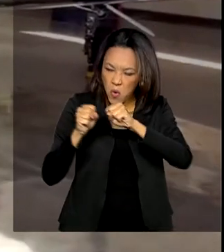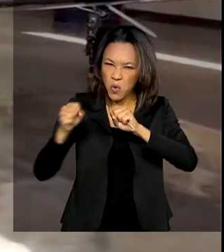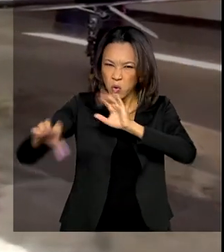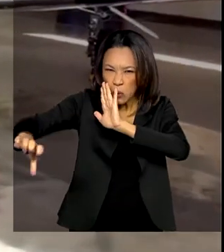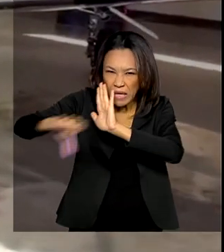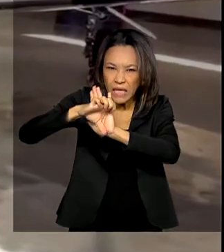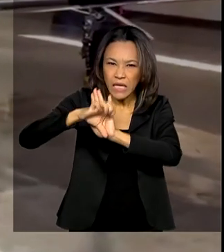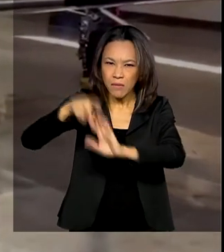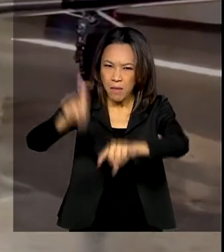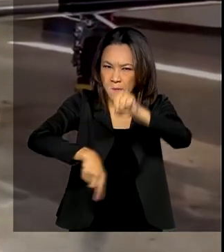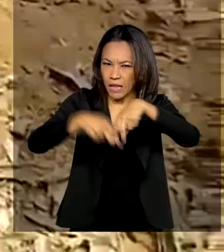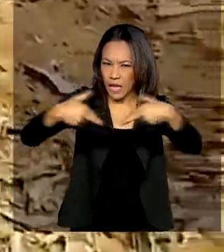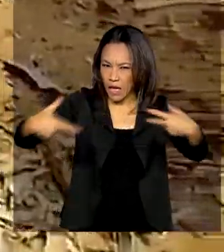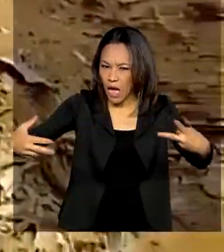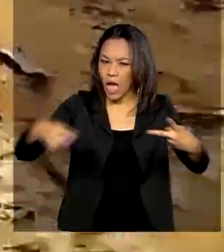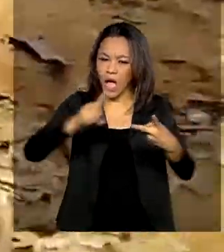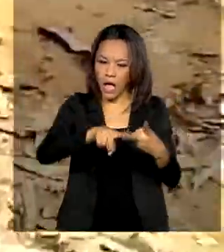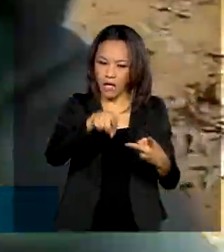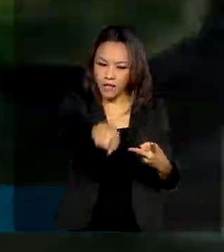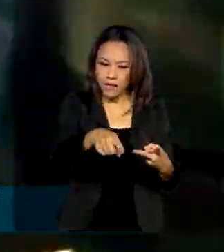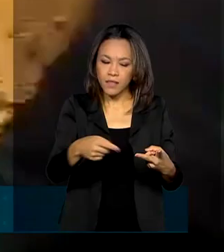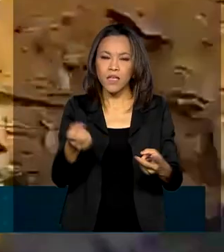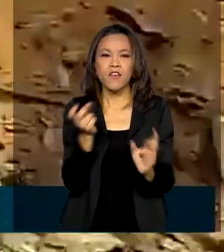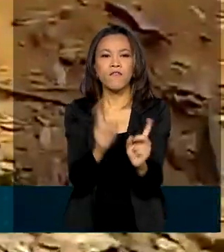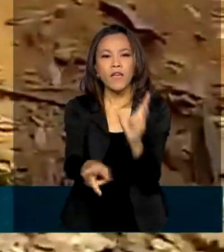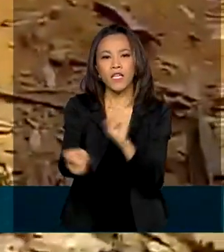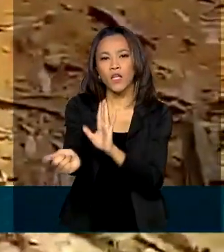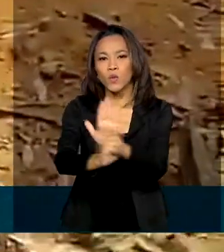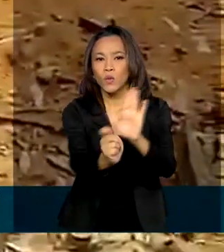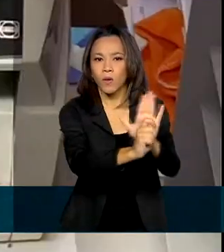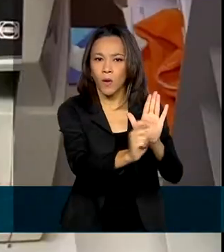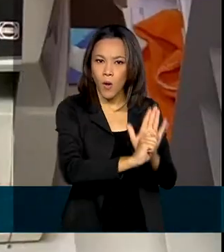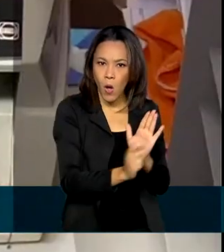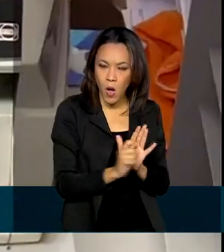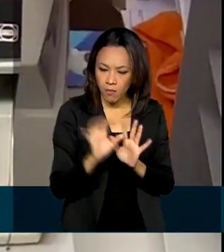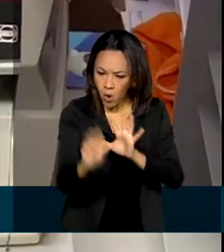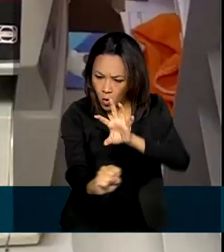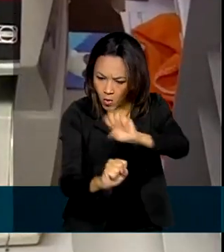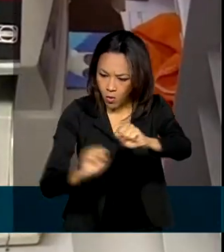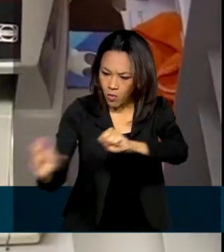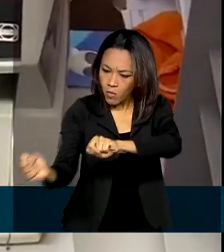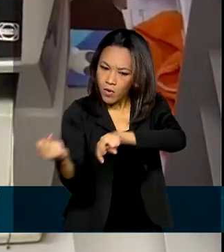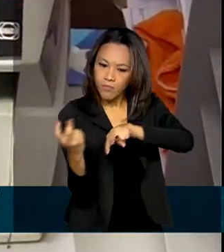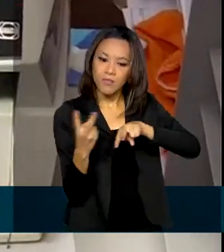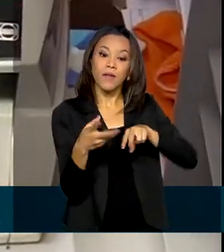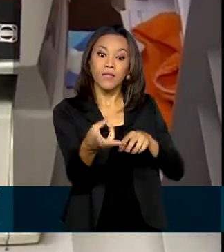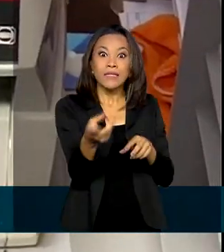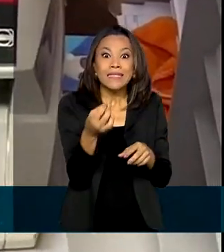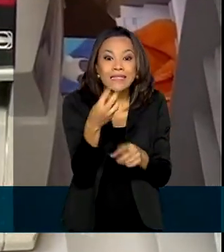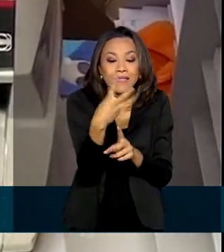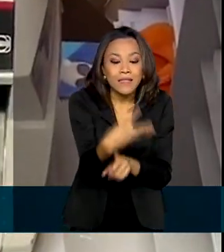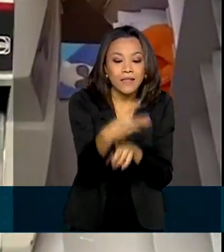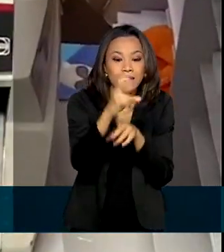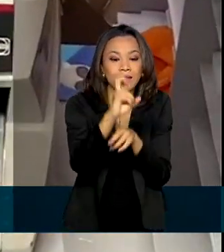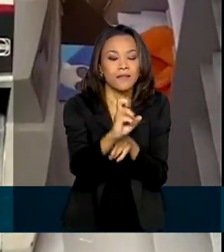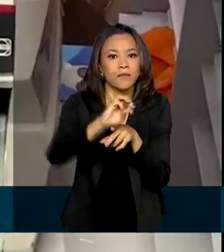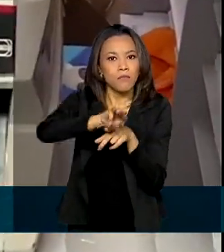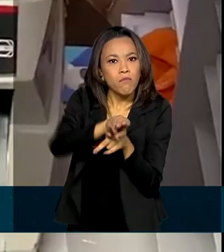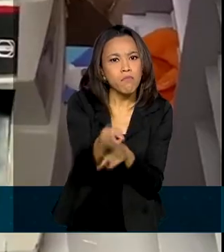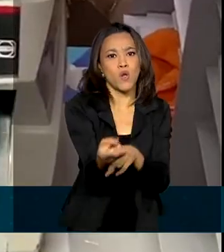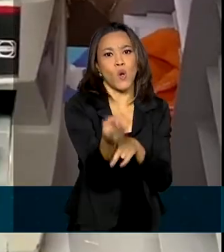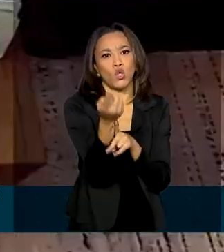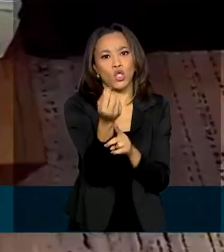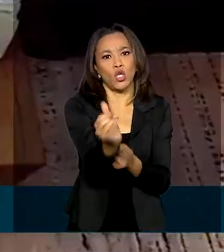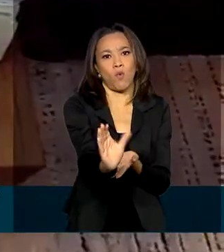organizado, jogo do bicho e tráfico de drogas, por exemplo, renderam 35 milhões de reais aos